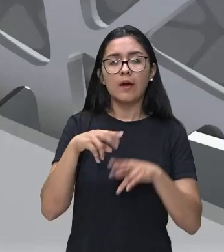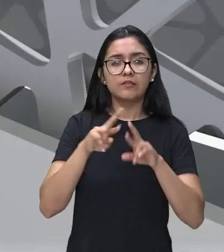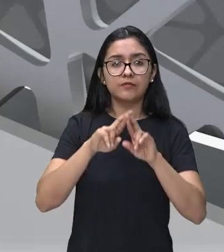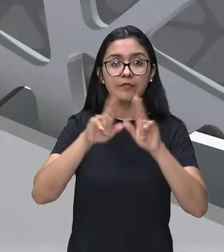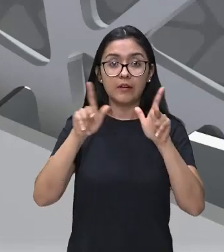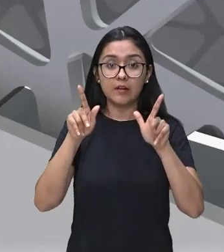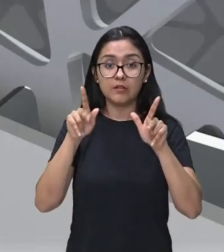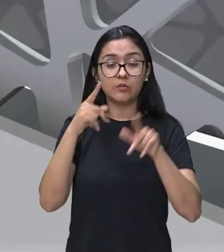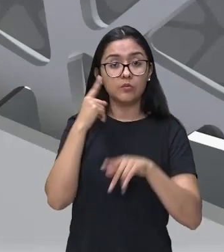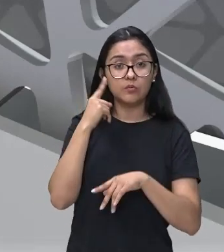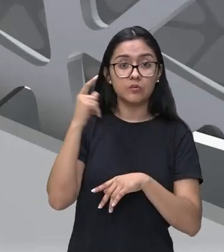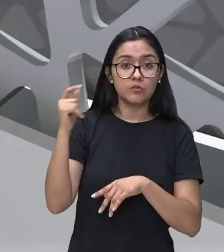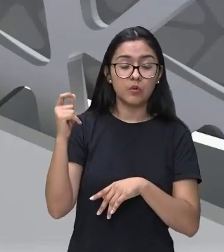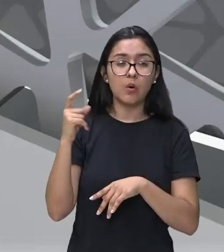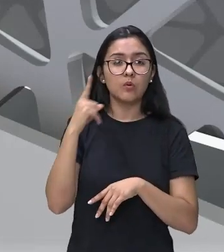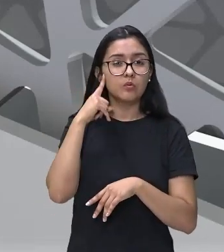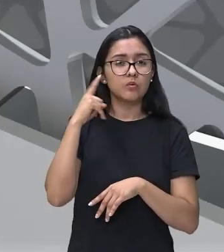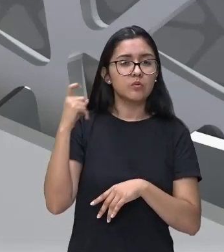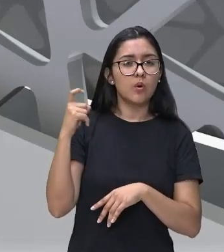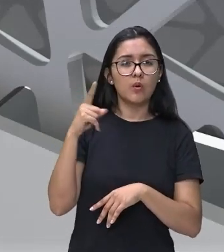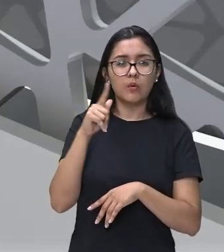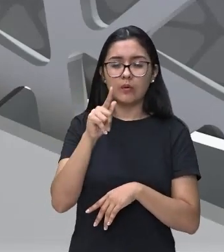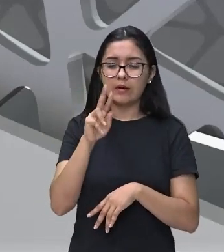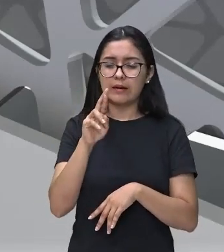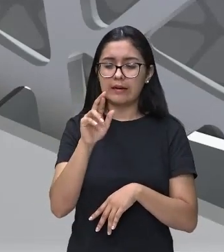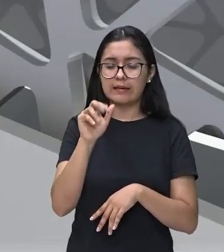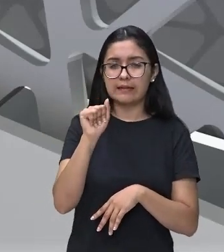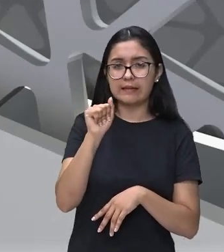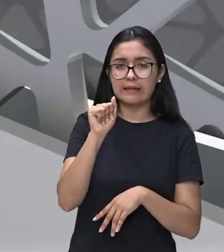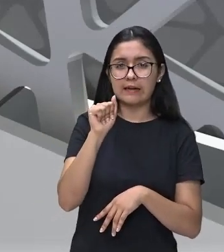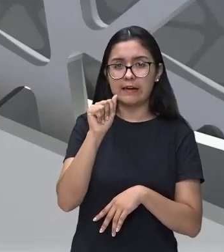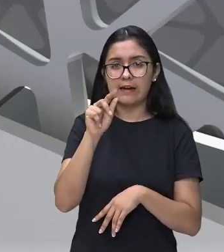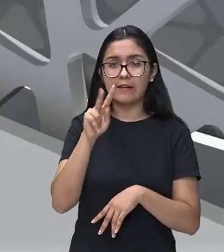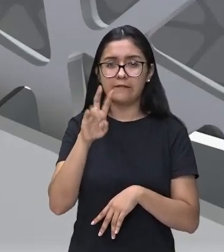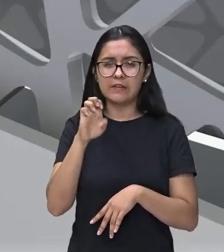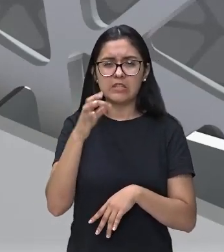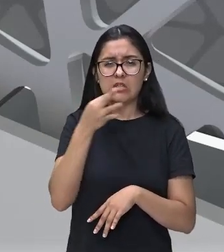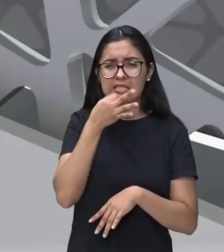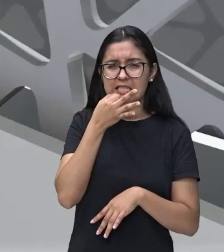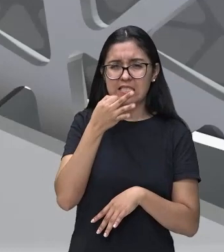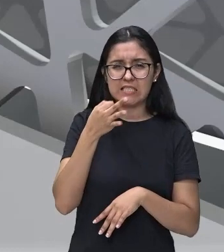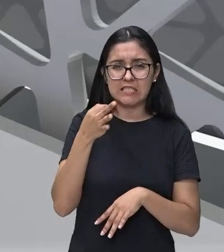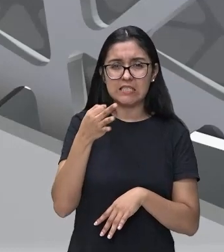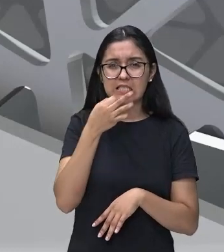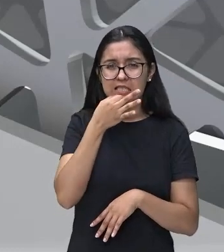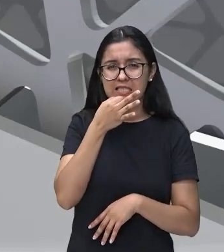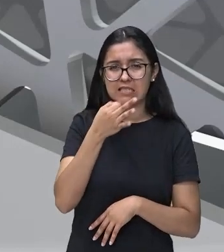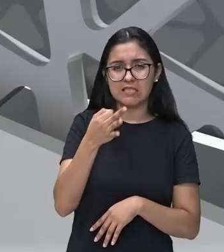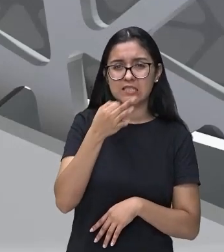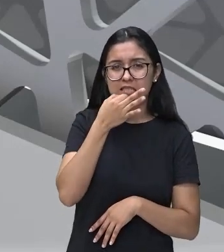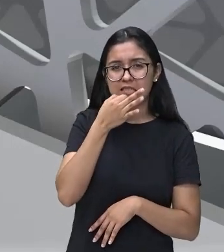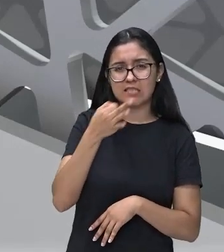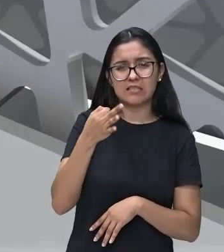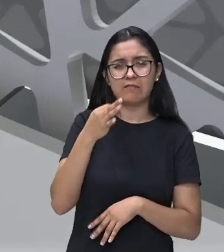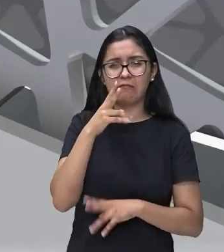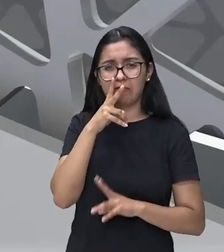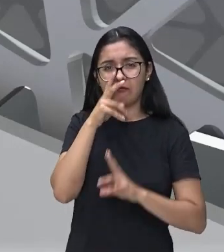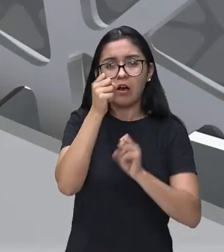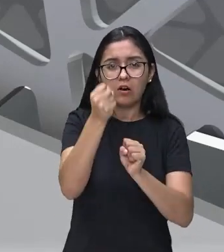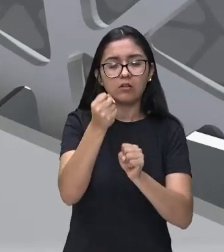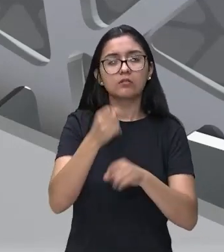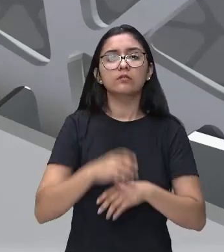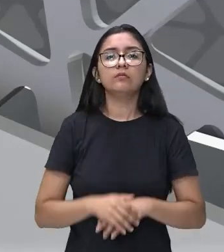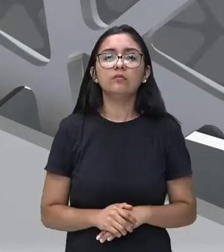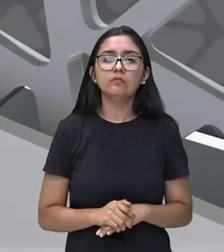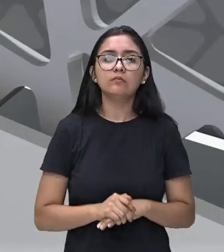ele é um som bem fininho, às vezes chega a ser até estridente, então quando ele está com uma intensidade muito forte, chega